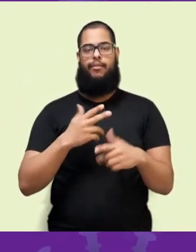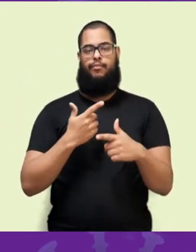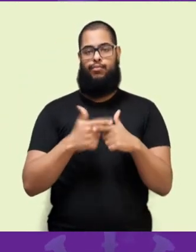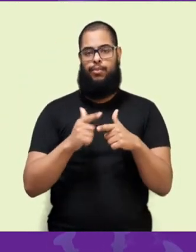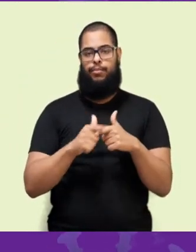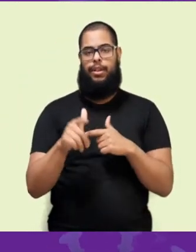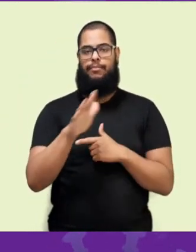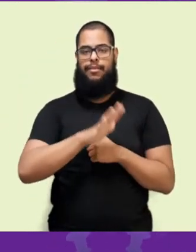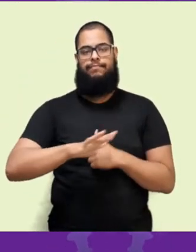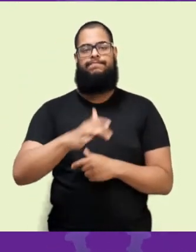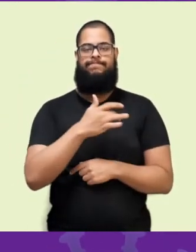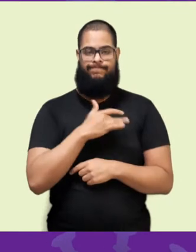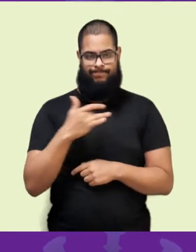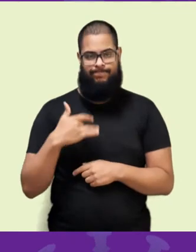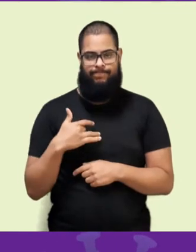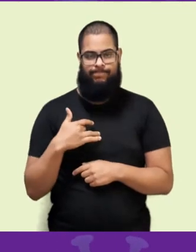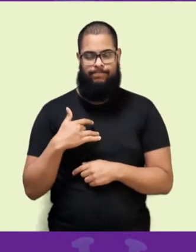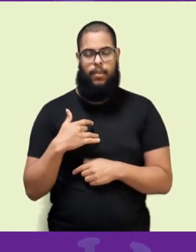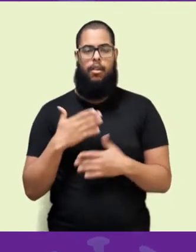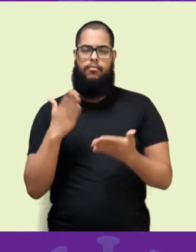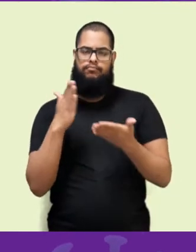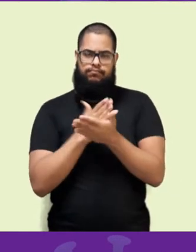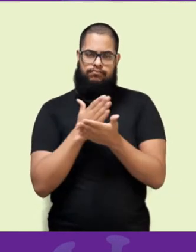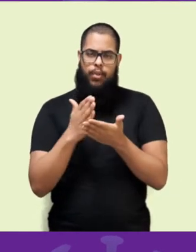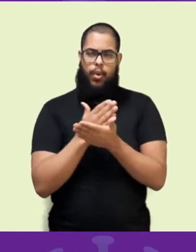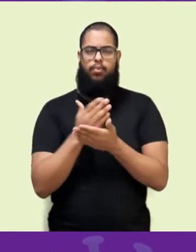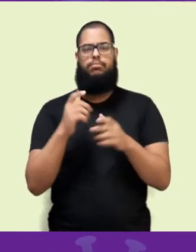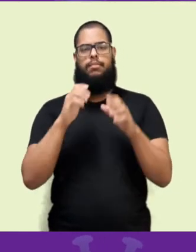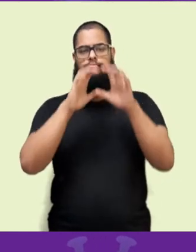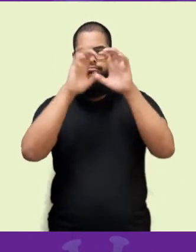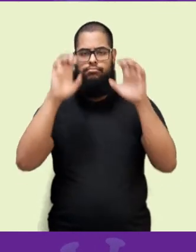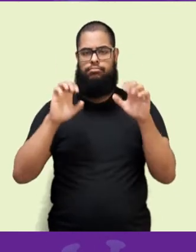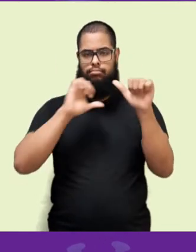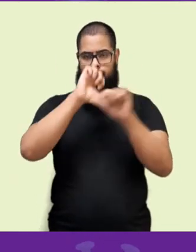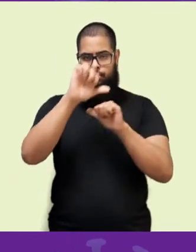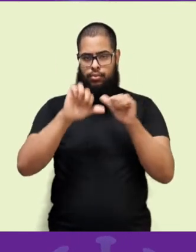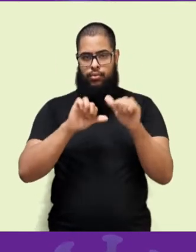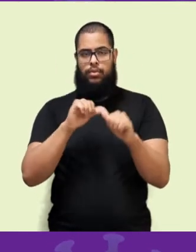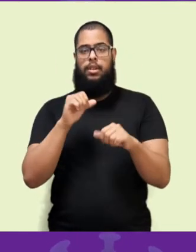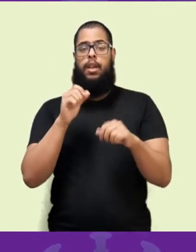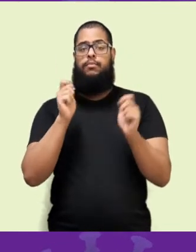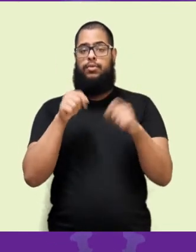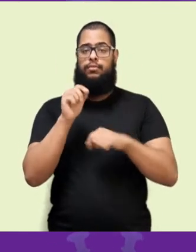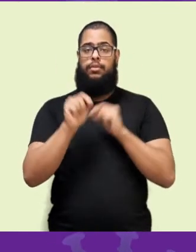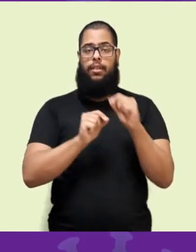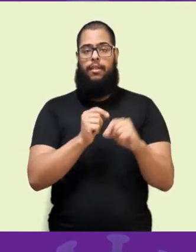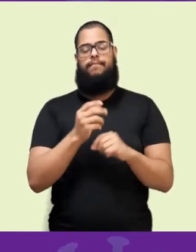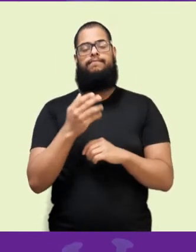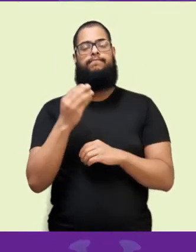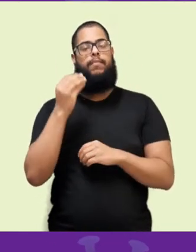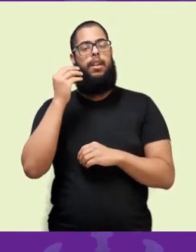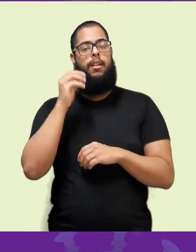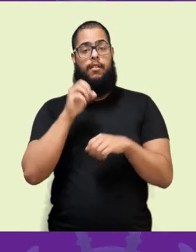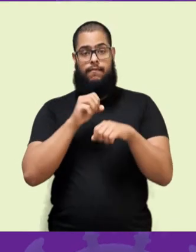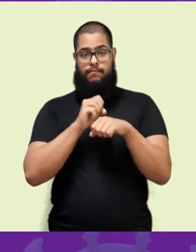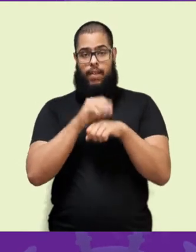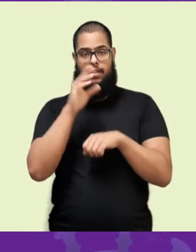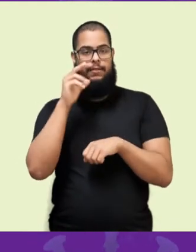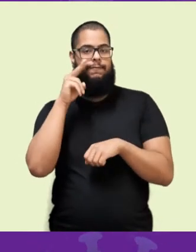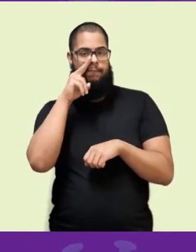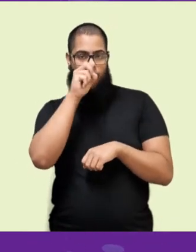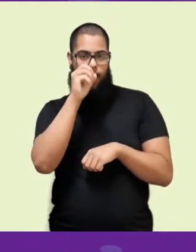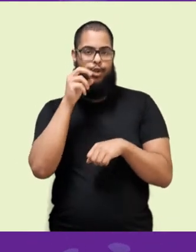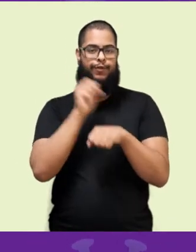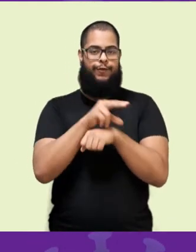ter implicação epidemiológica. Algumas mudanças que acontecerem no vírus podem caracterizar resistência ou